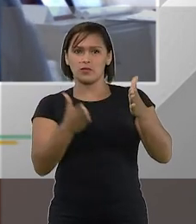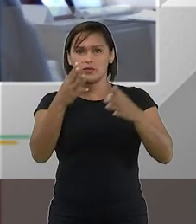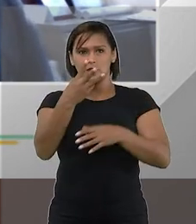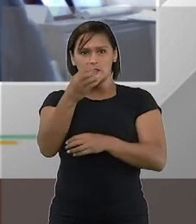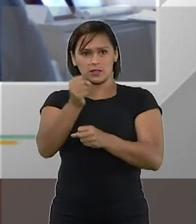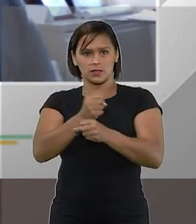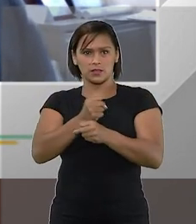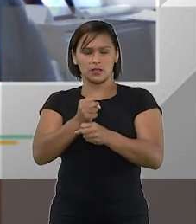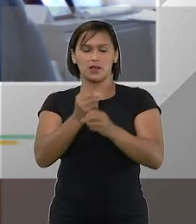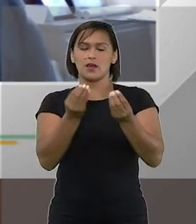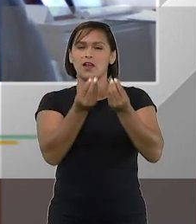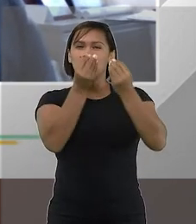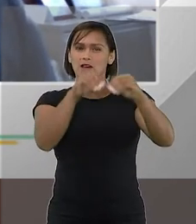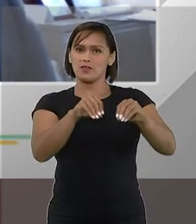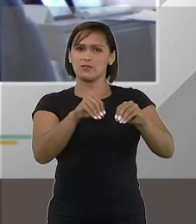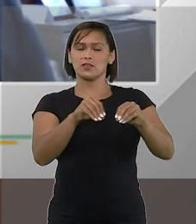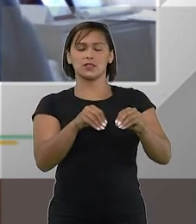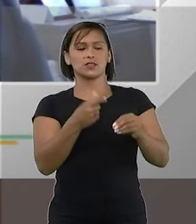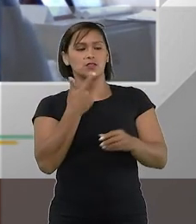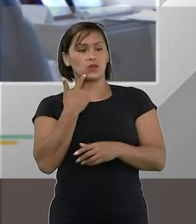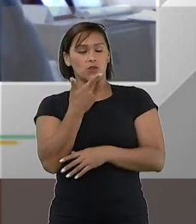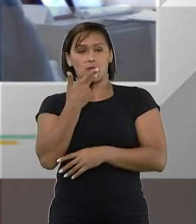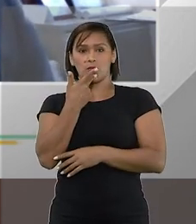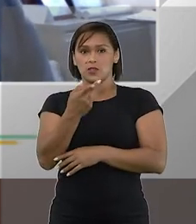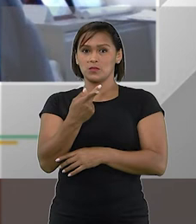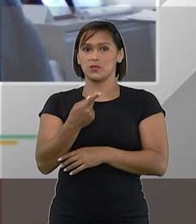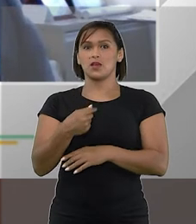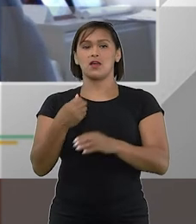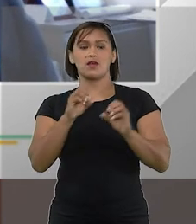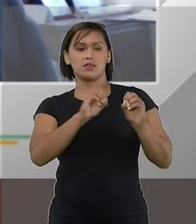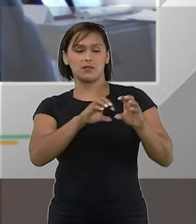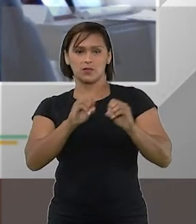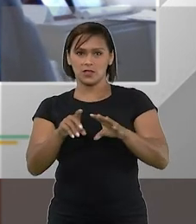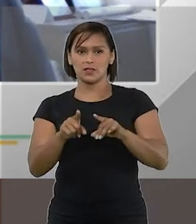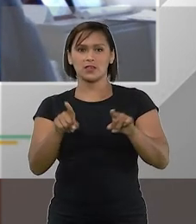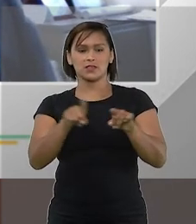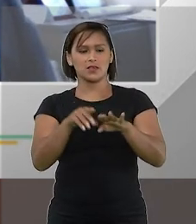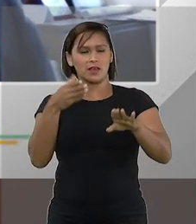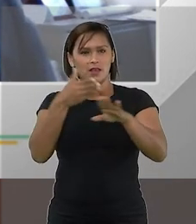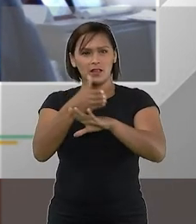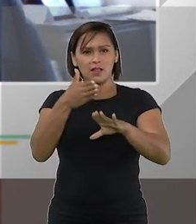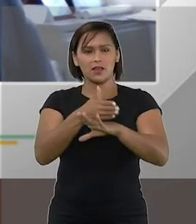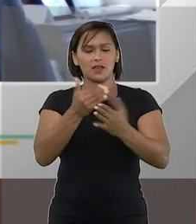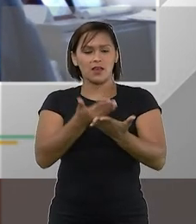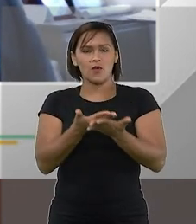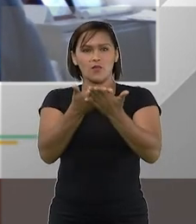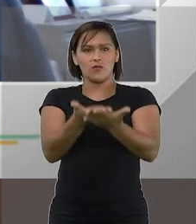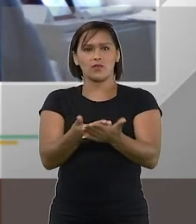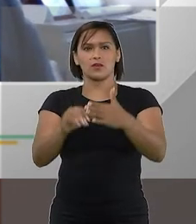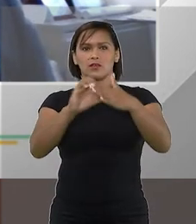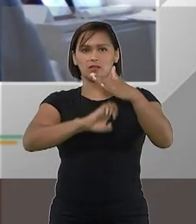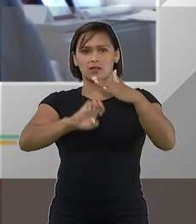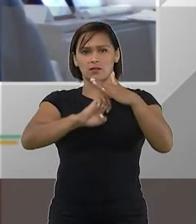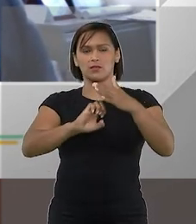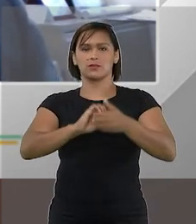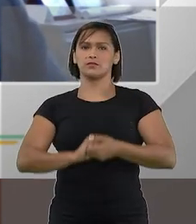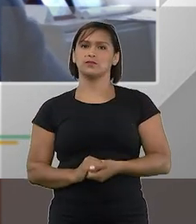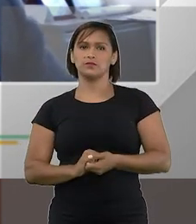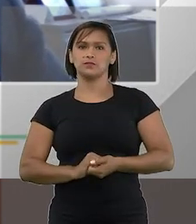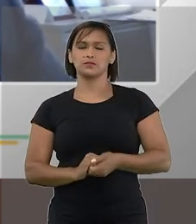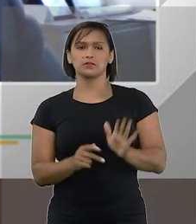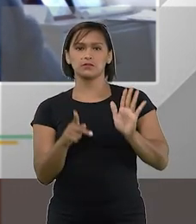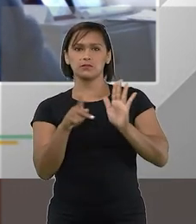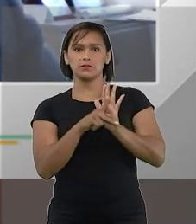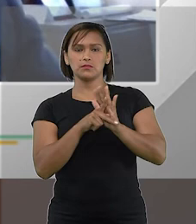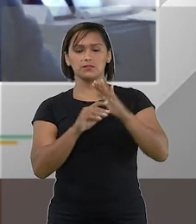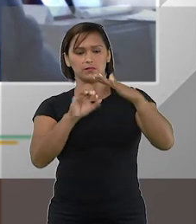prazo de três anos portanto a falência como eu costumo dizer nas minhas aulas ela entra no cardápio da empresa em crise o